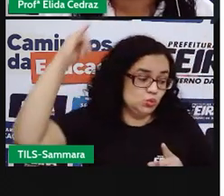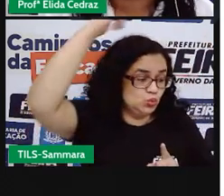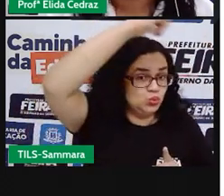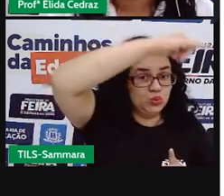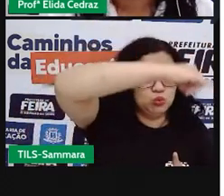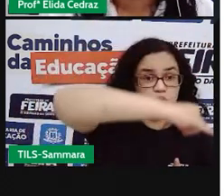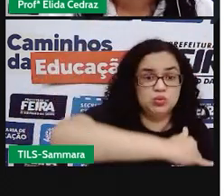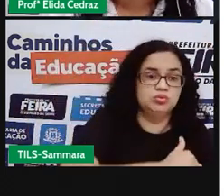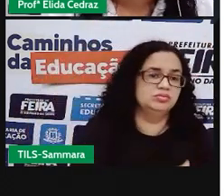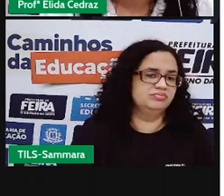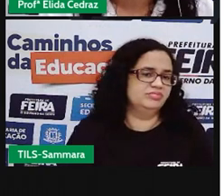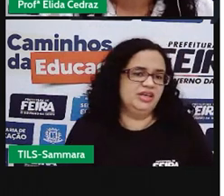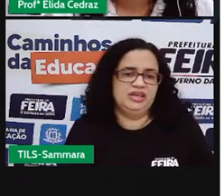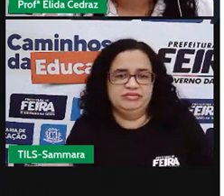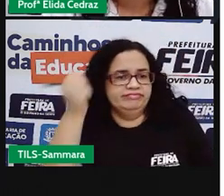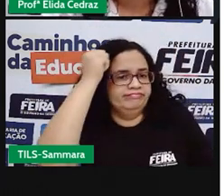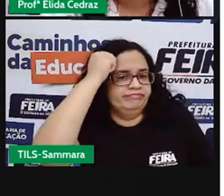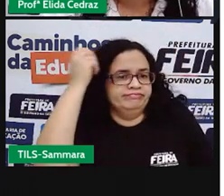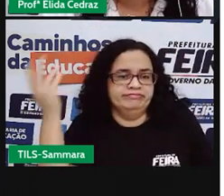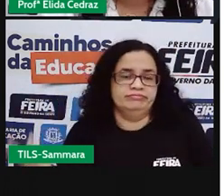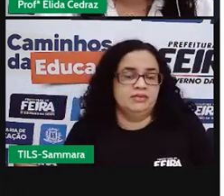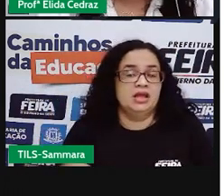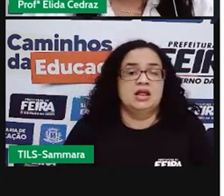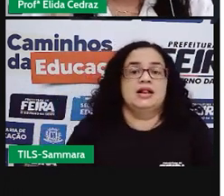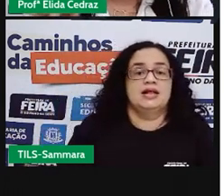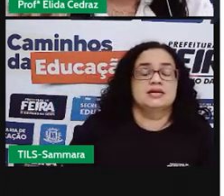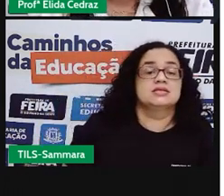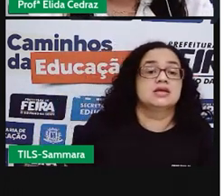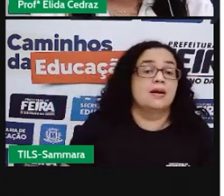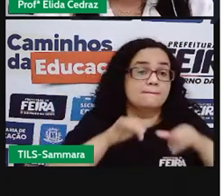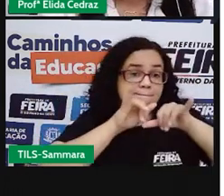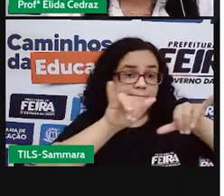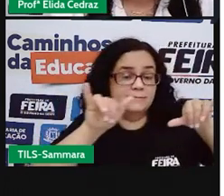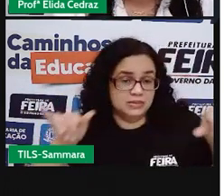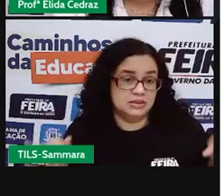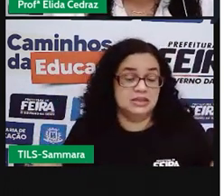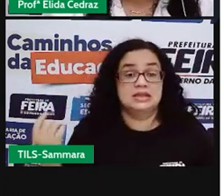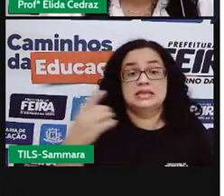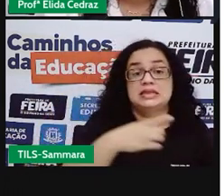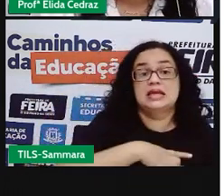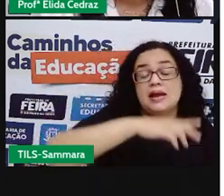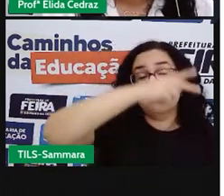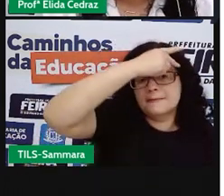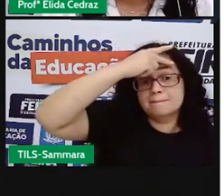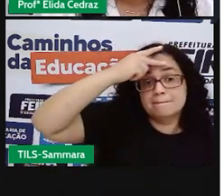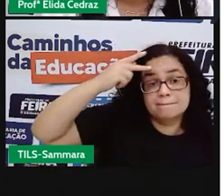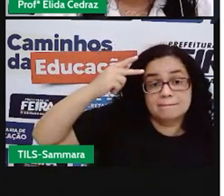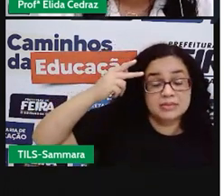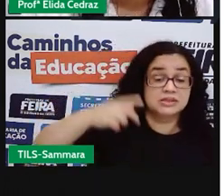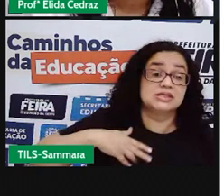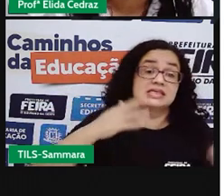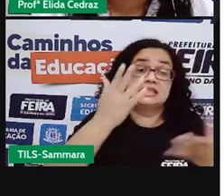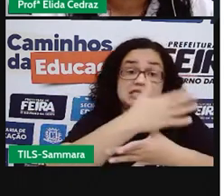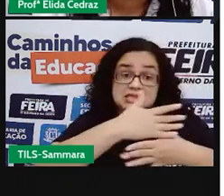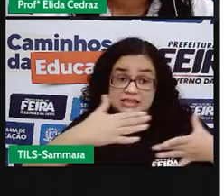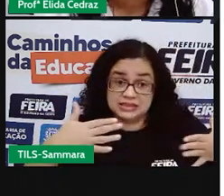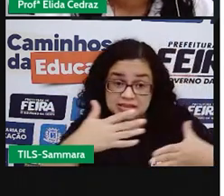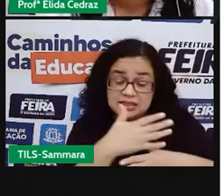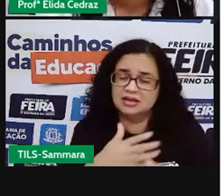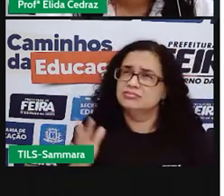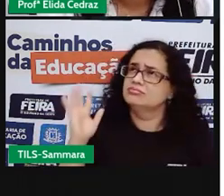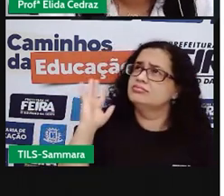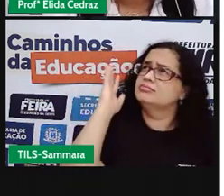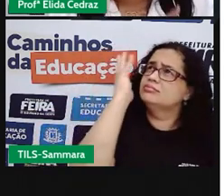vai se decepcionar. Esta publicidade quer convencer as pessoas de que a cidade é tão